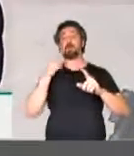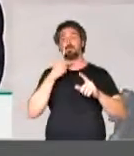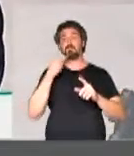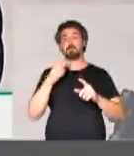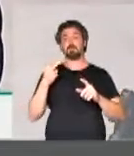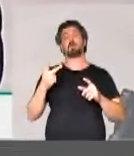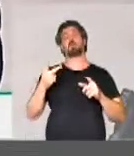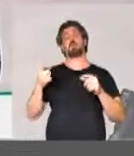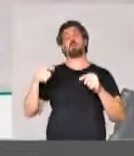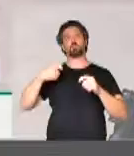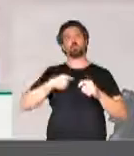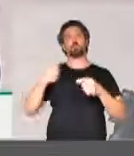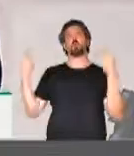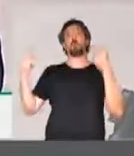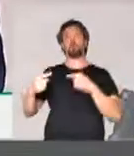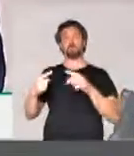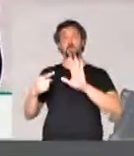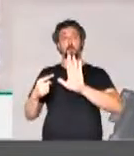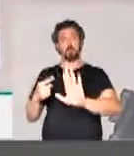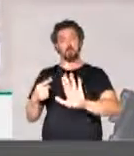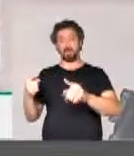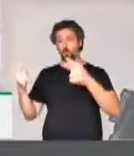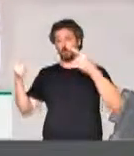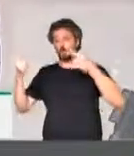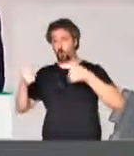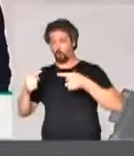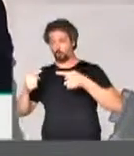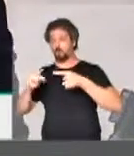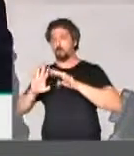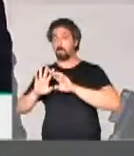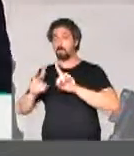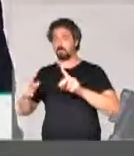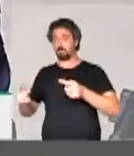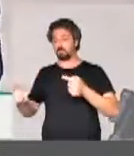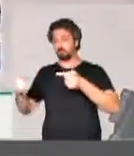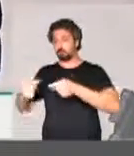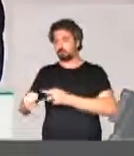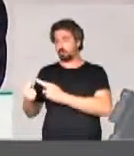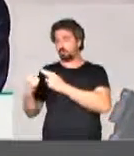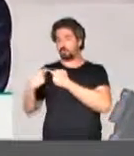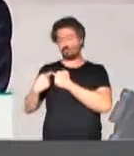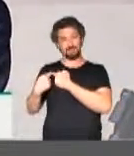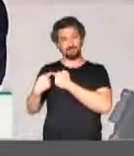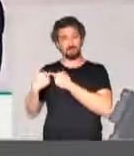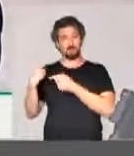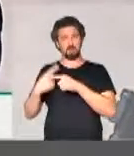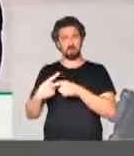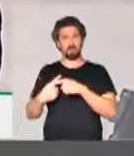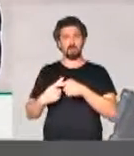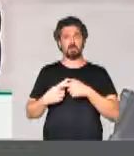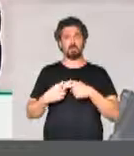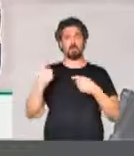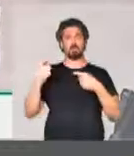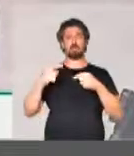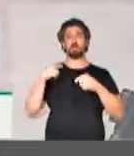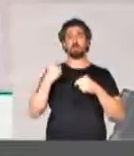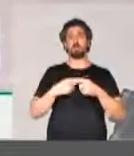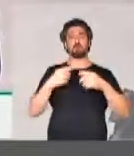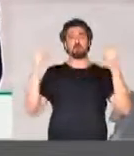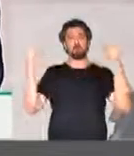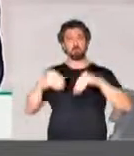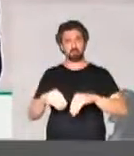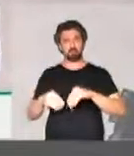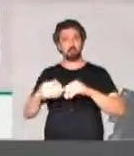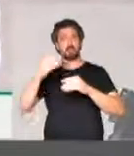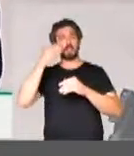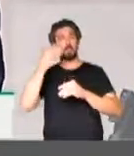exercer a oposição, mas fazê-lo com muita responsabilidade, porque nós não estamos dispensados de